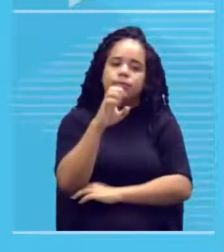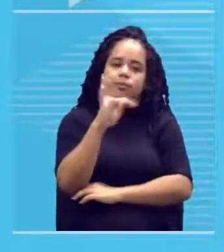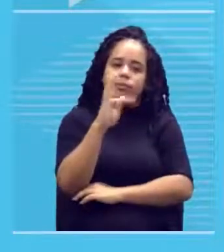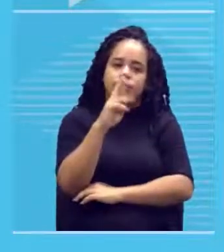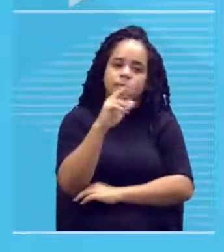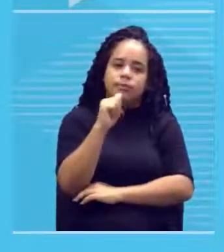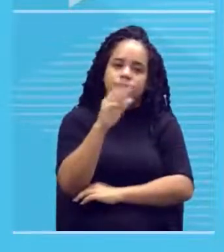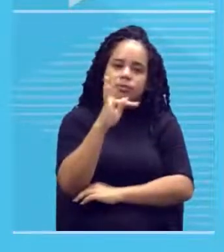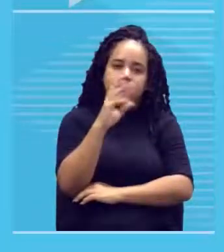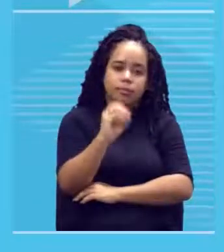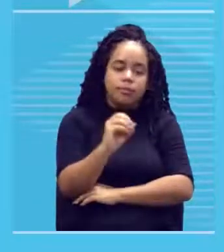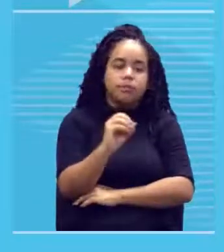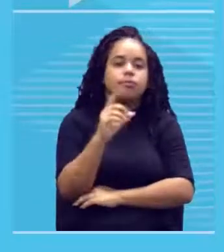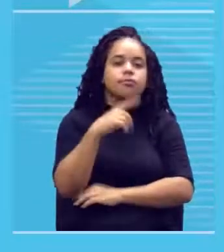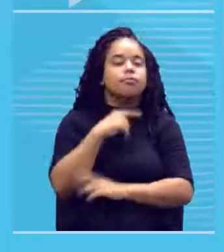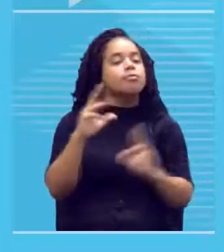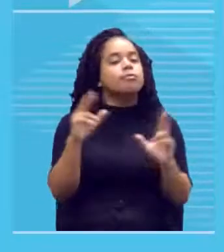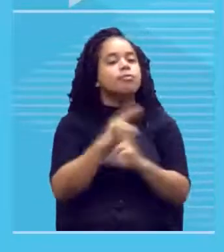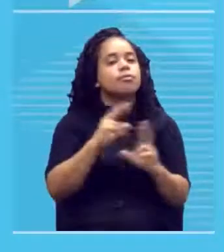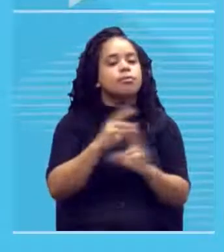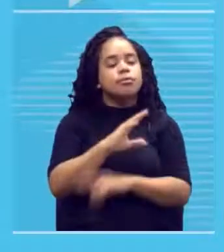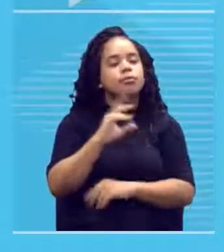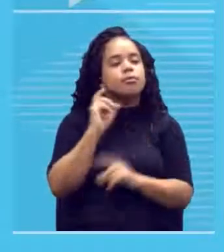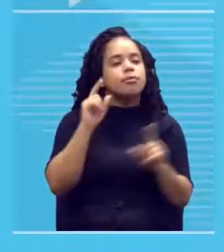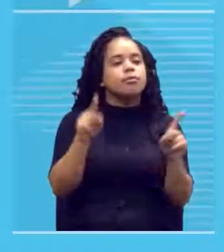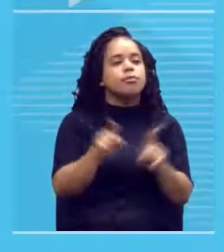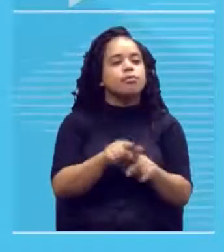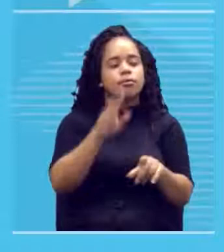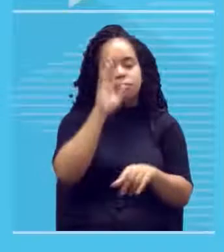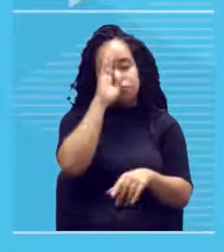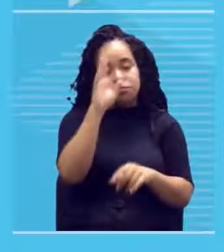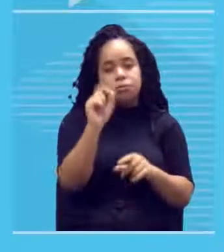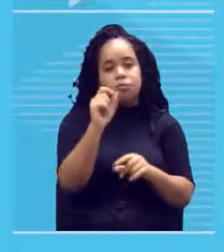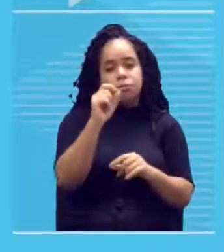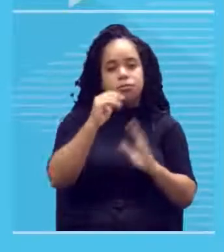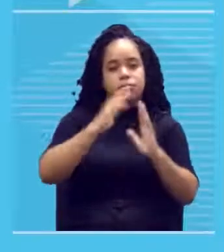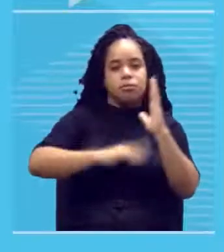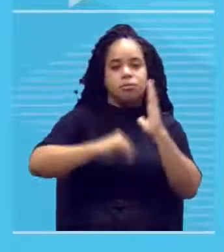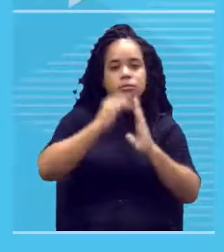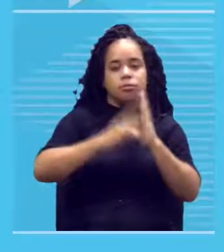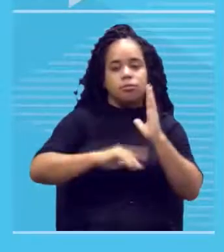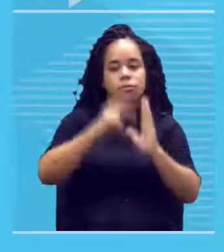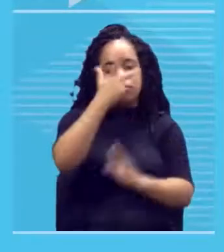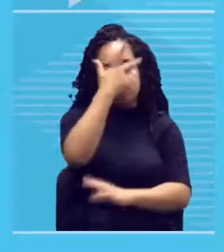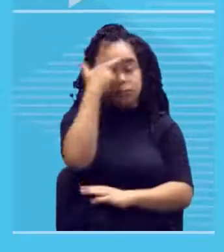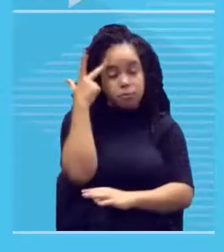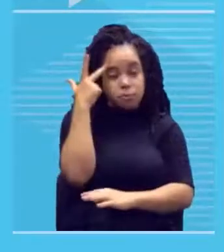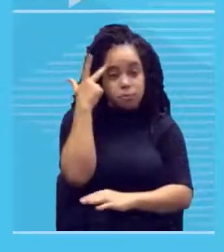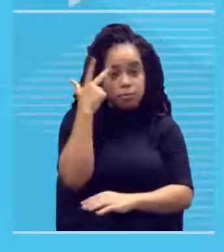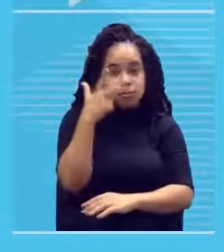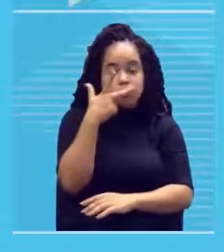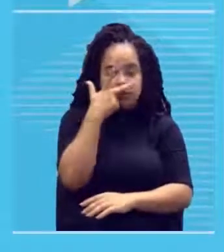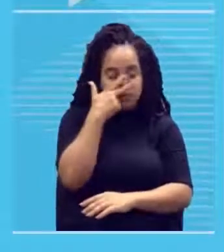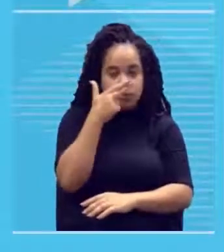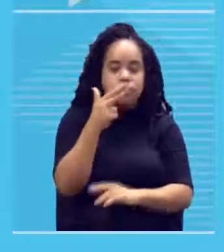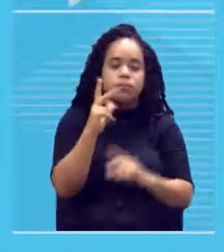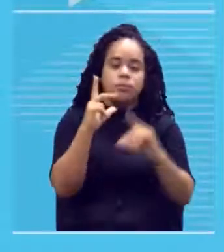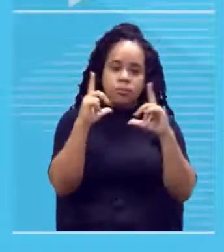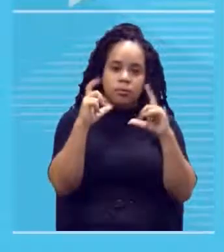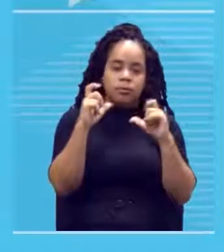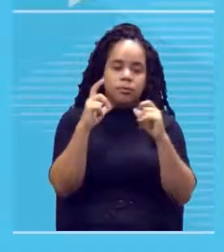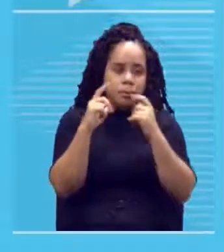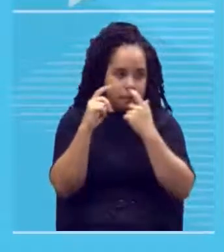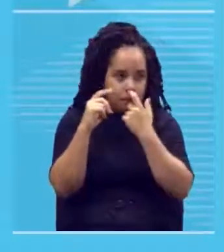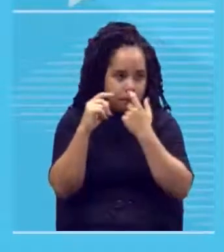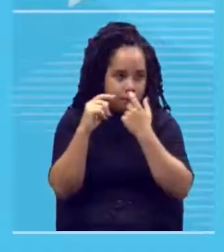refere bastante às pinturas de pessoas, como se fosse uma fotografia, certo? Se bem